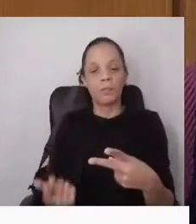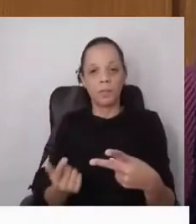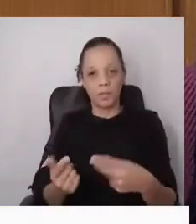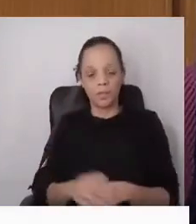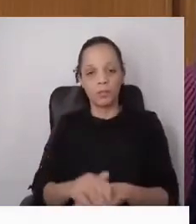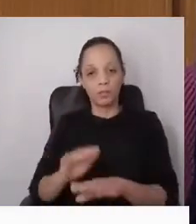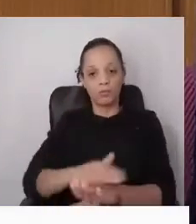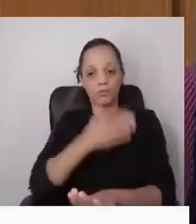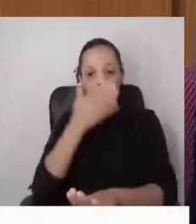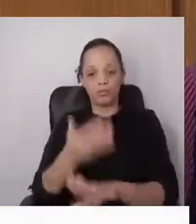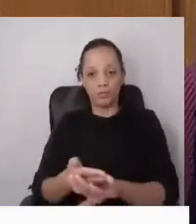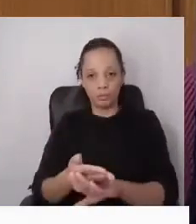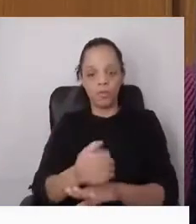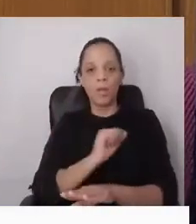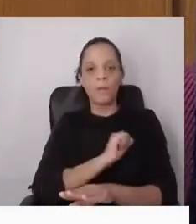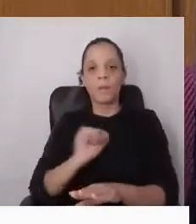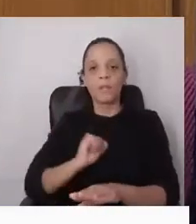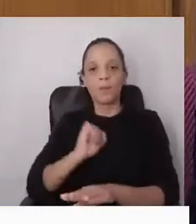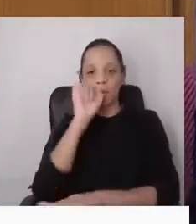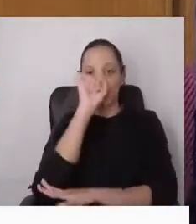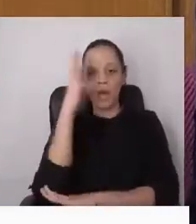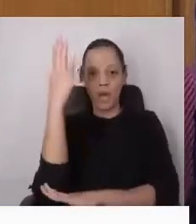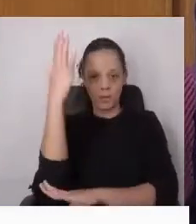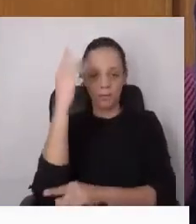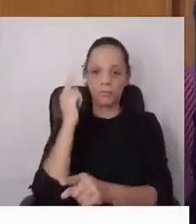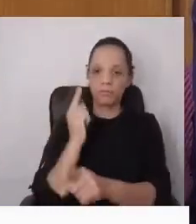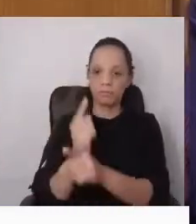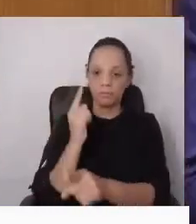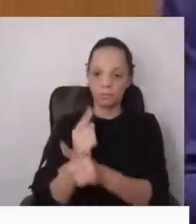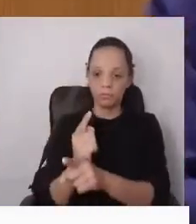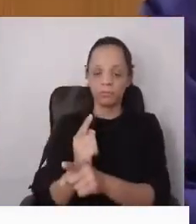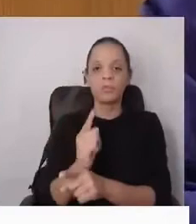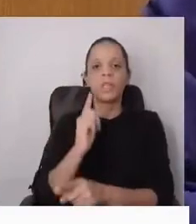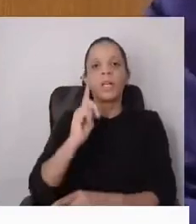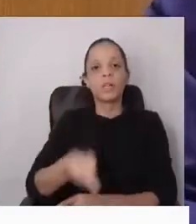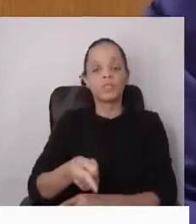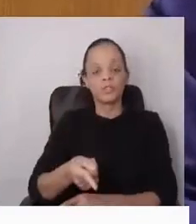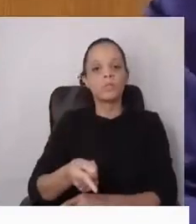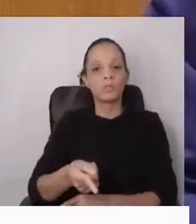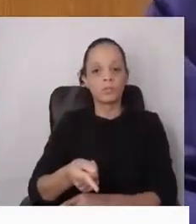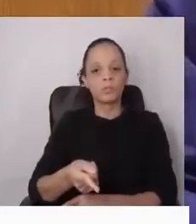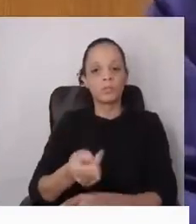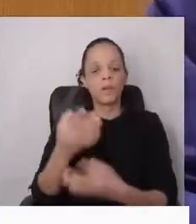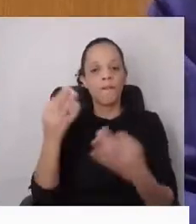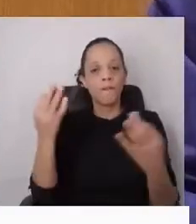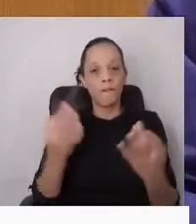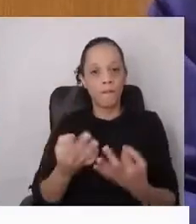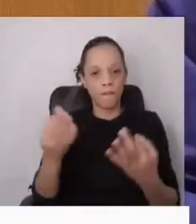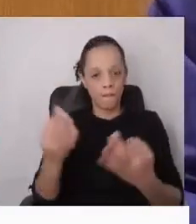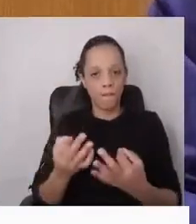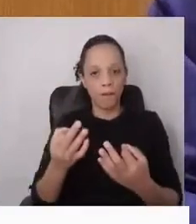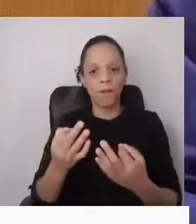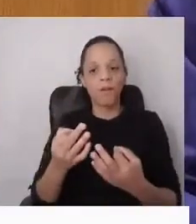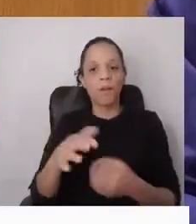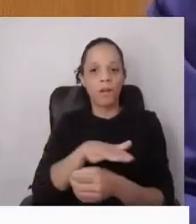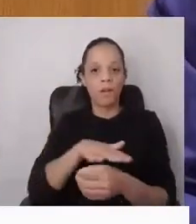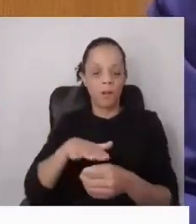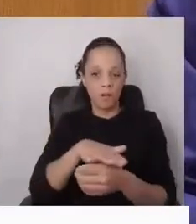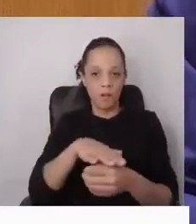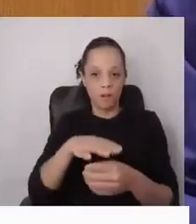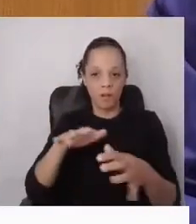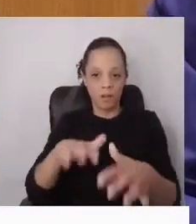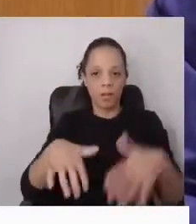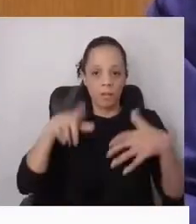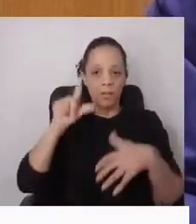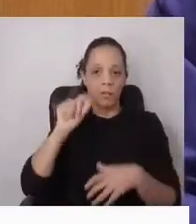património arbóreo, que continua a ser um desidrato desta Câmara e do Sr. Presidente da Câmara.